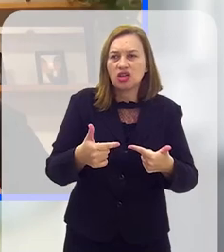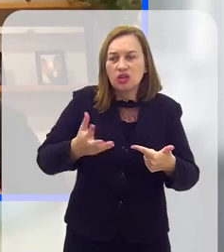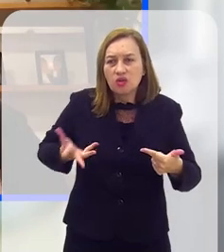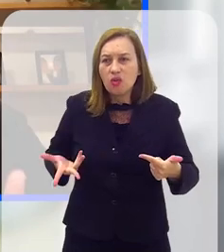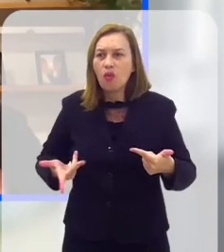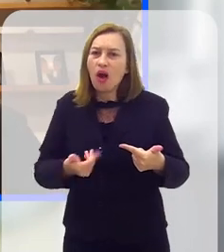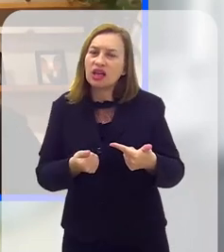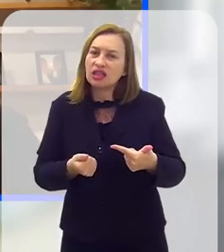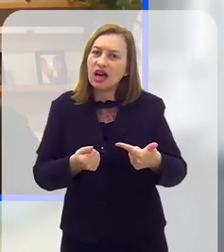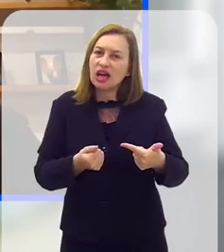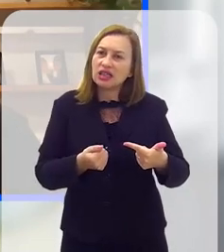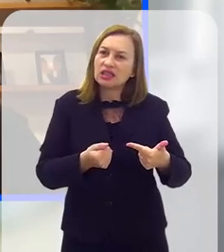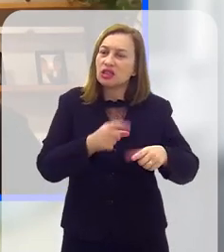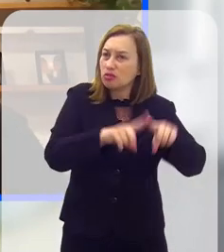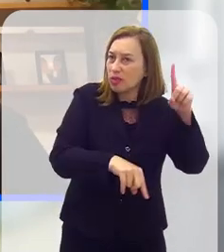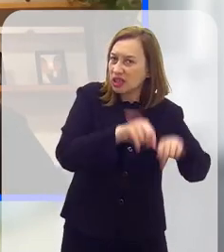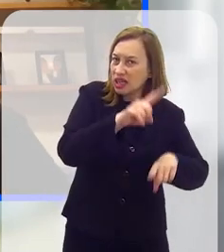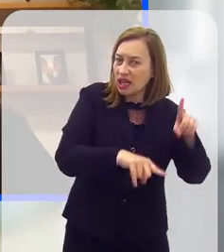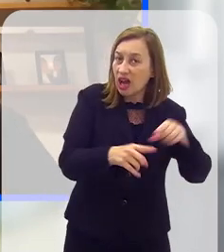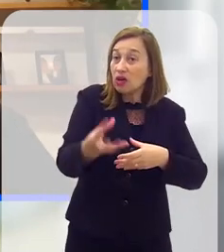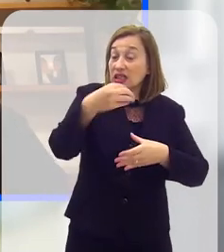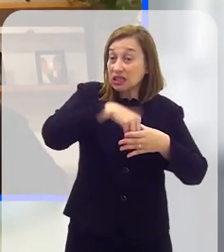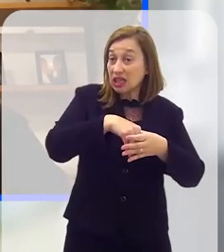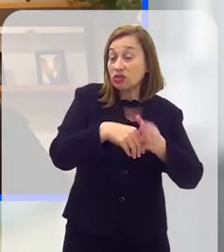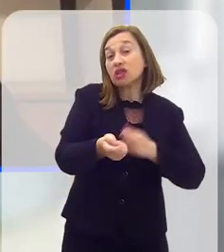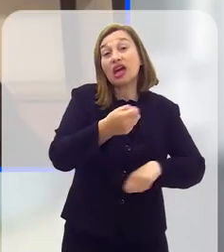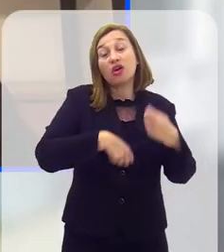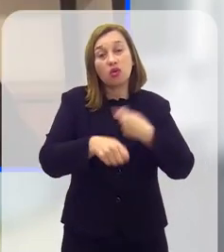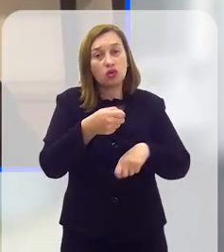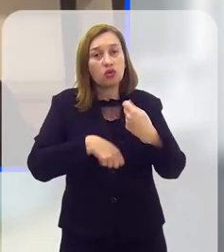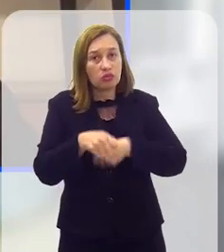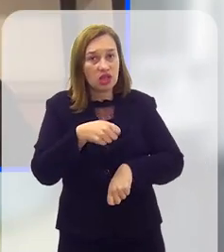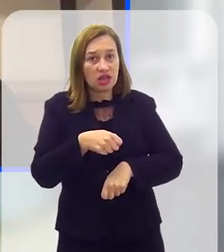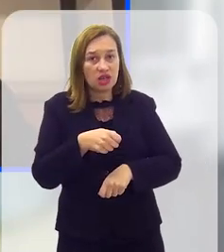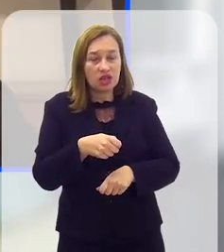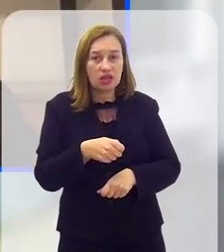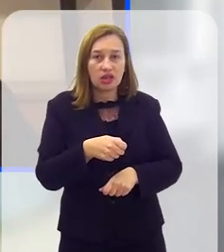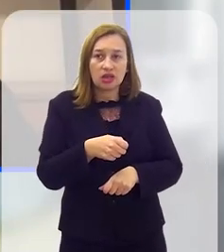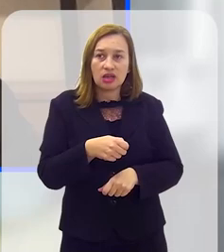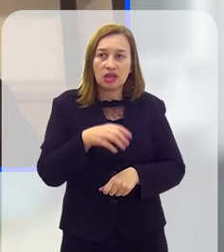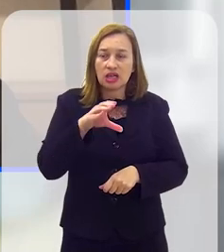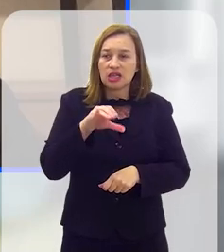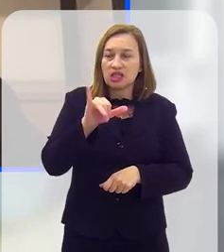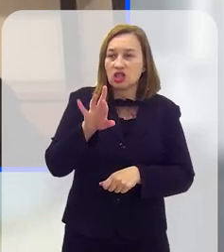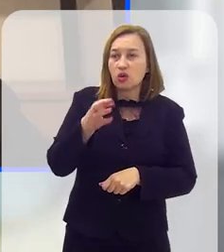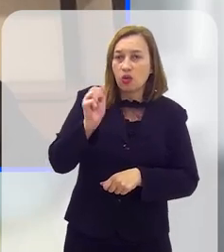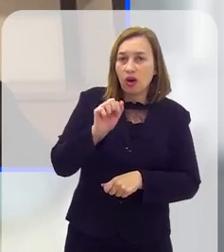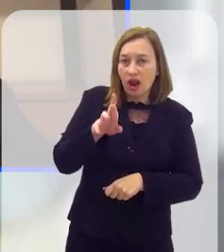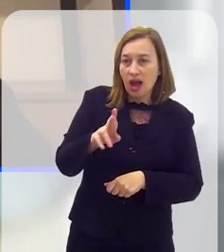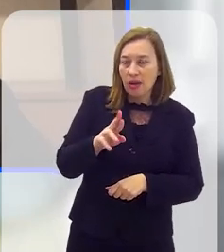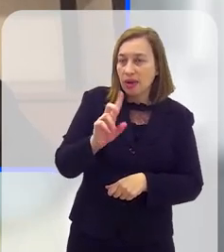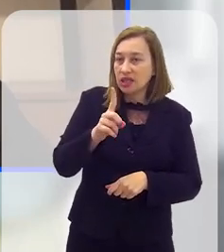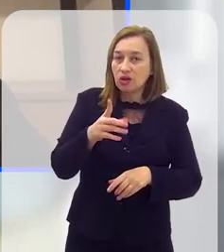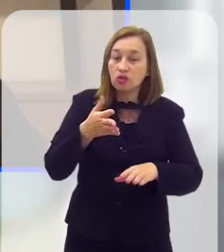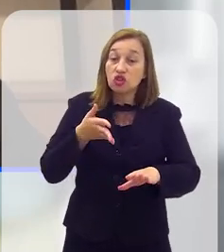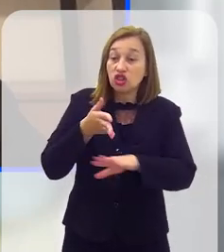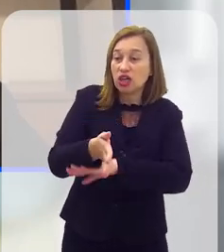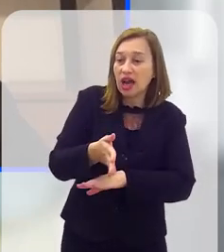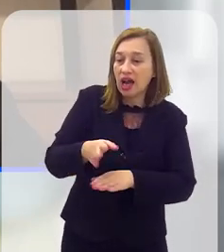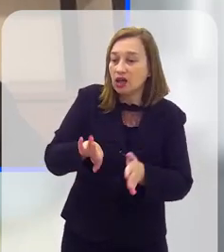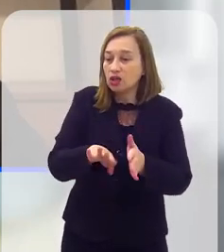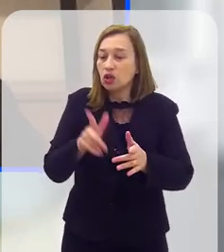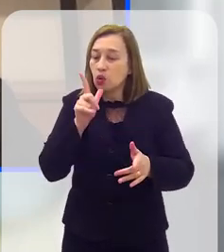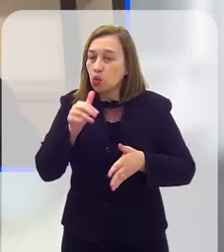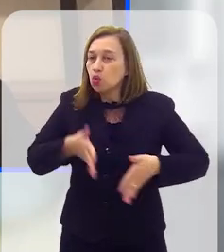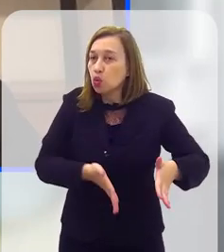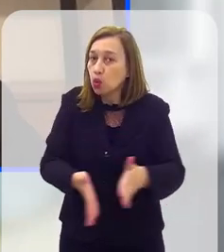ajam também para trazer e recolocar esses materiais dentro da economia circular e que eles não acabem de maneira incorreta nos mares